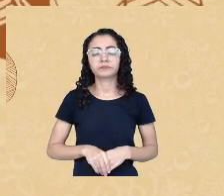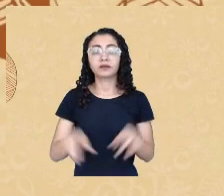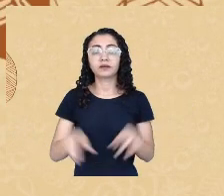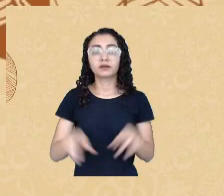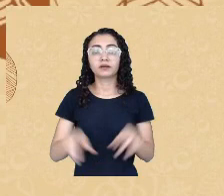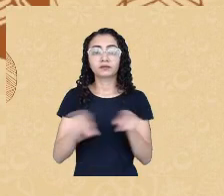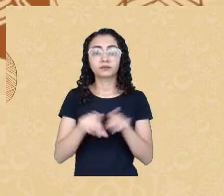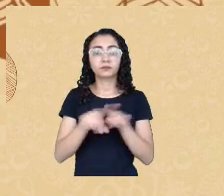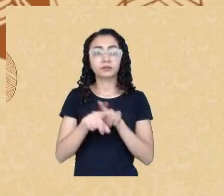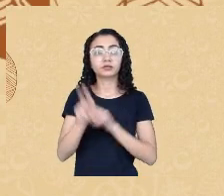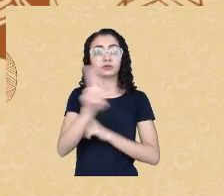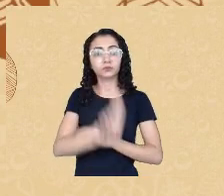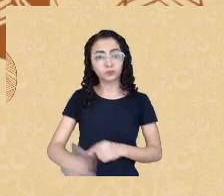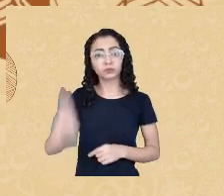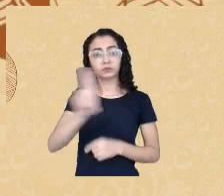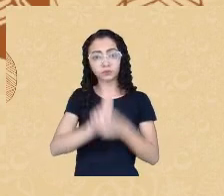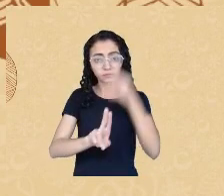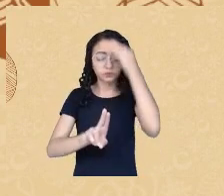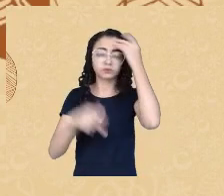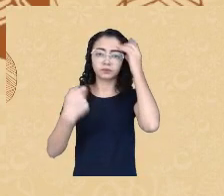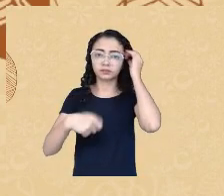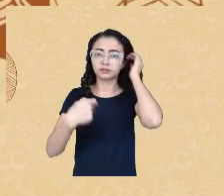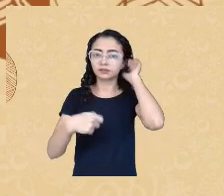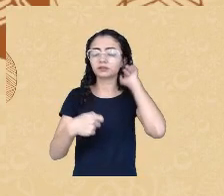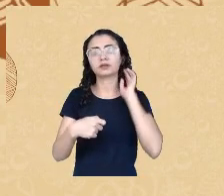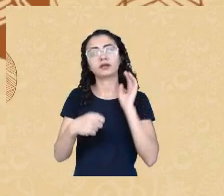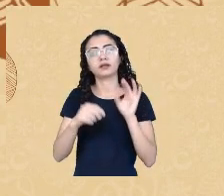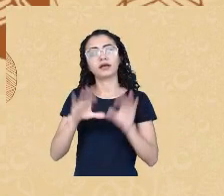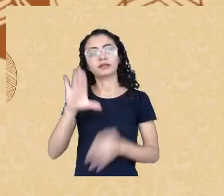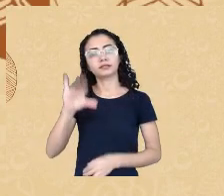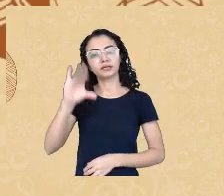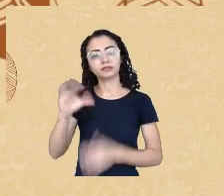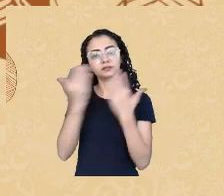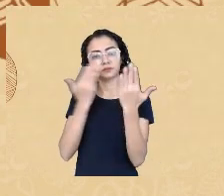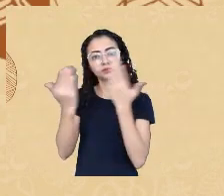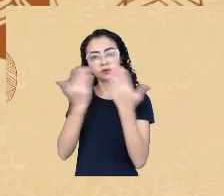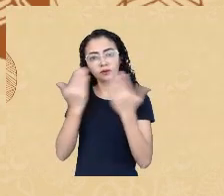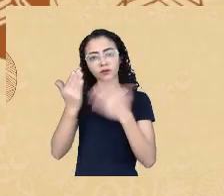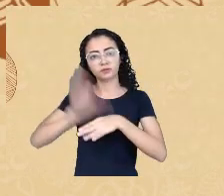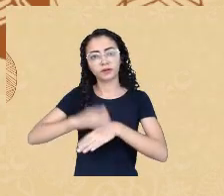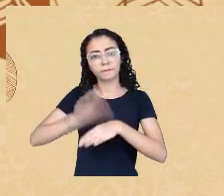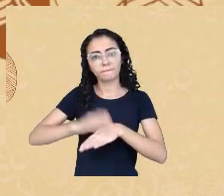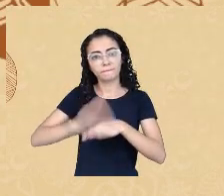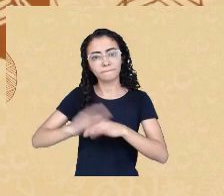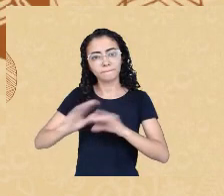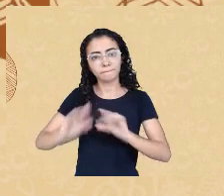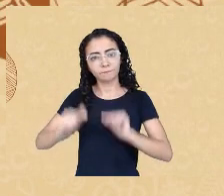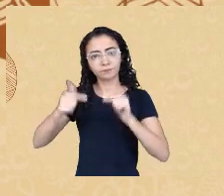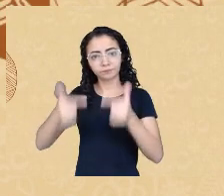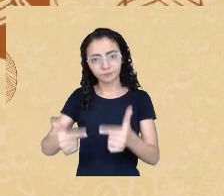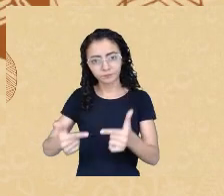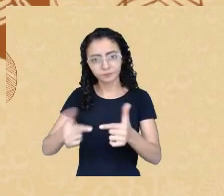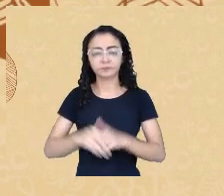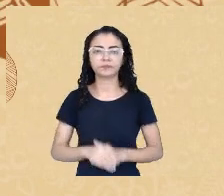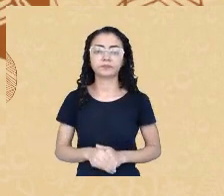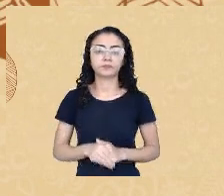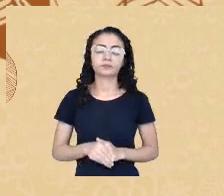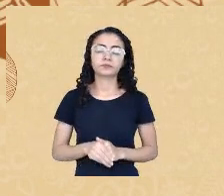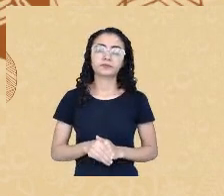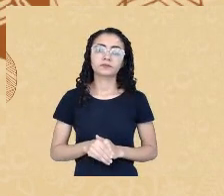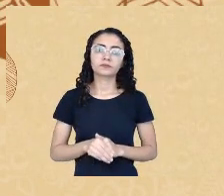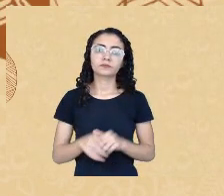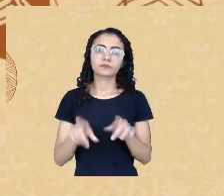da ciência psicológica para normatizar a utilização de práticas psicológicas como instrumentos de castigo, tortura ou qualquer